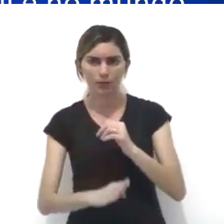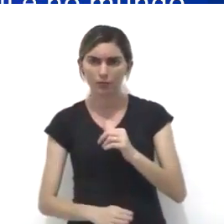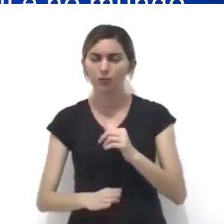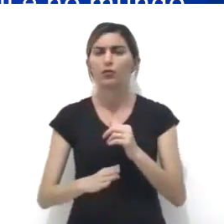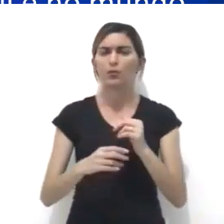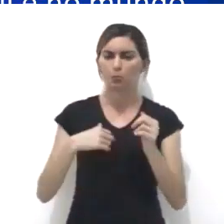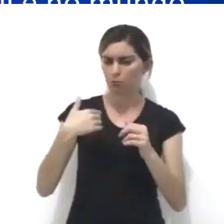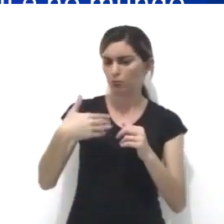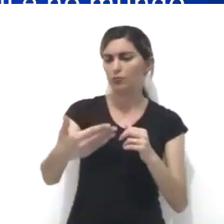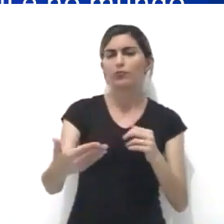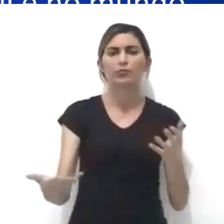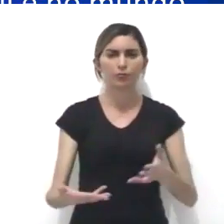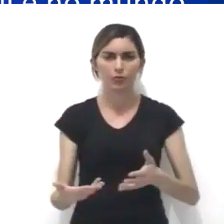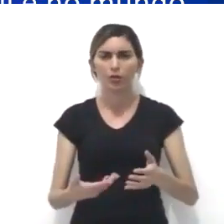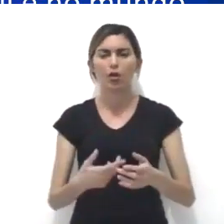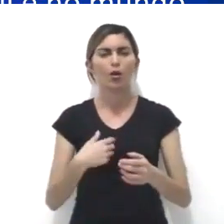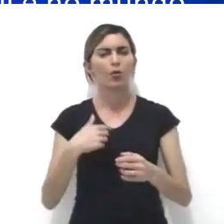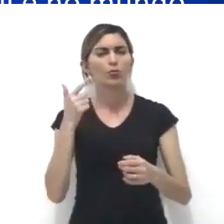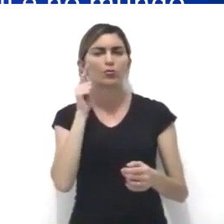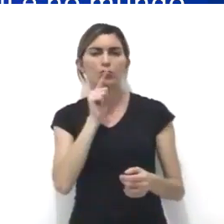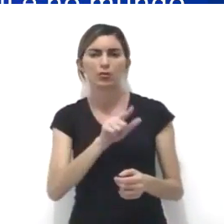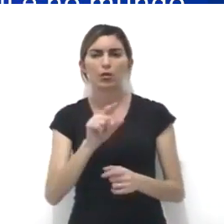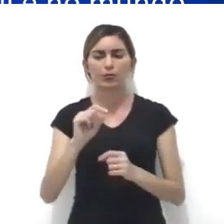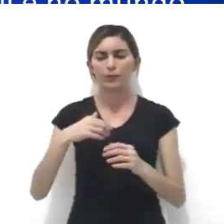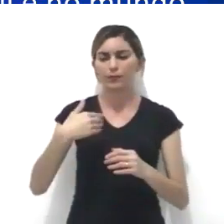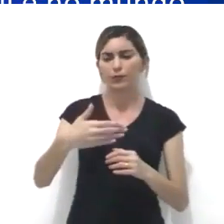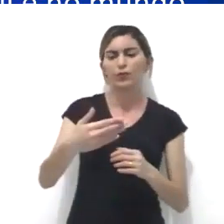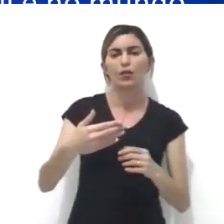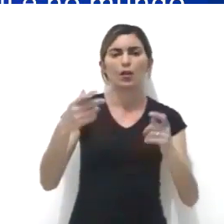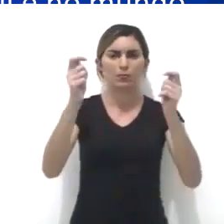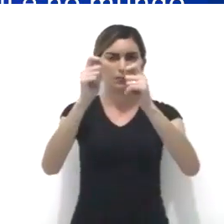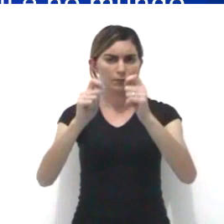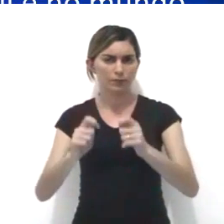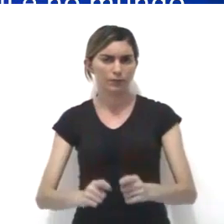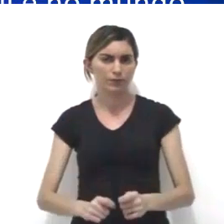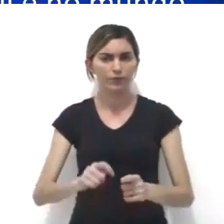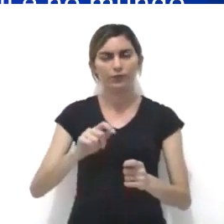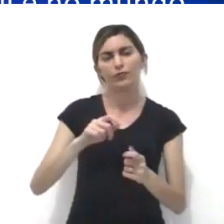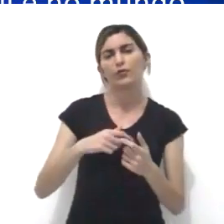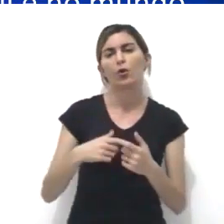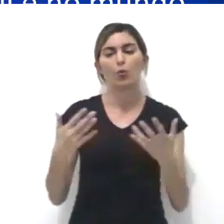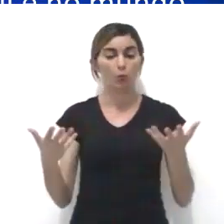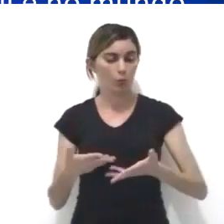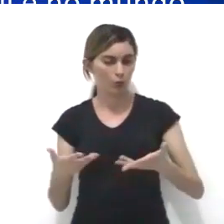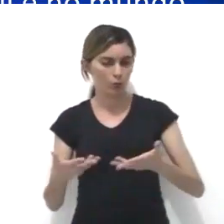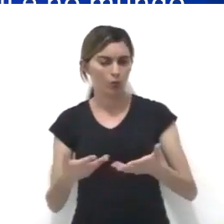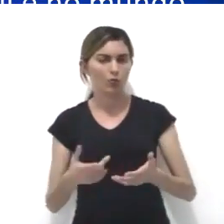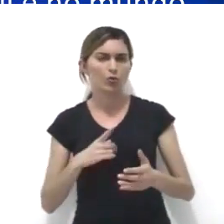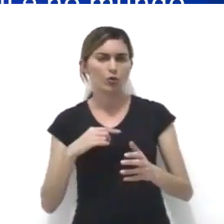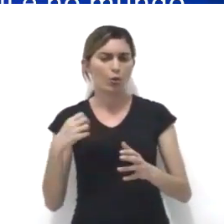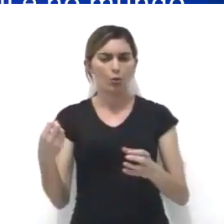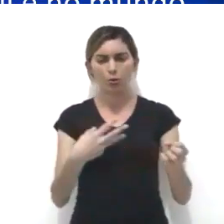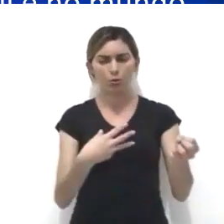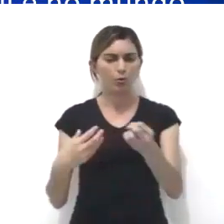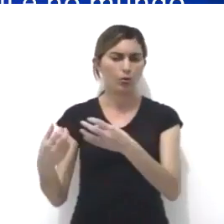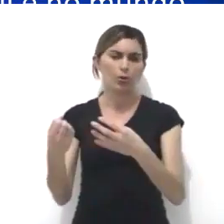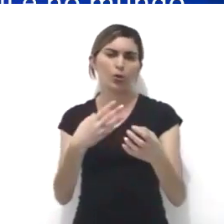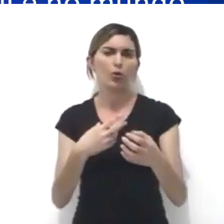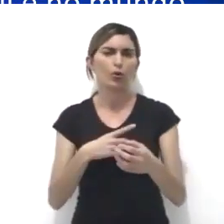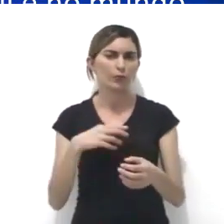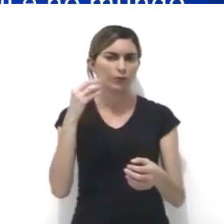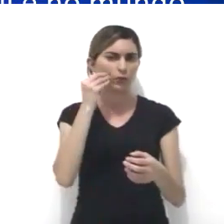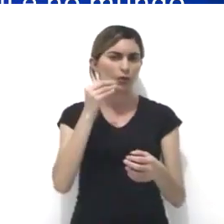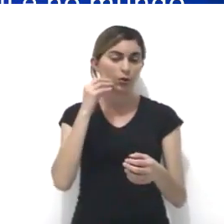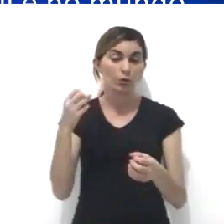plástica contemporânea. Se consagrou através de obras viscerais. Hoje, trilha novos caminhos,